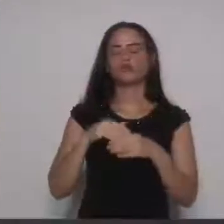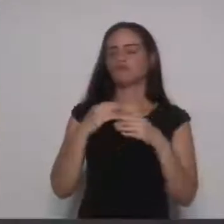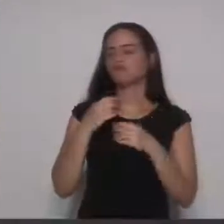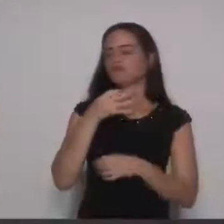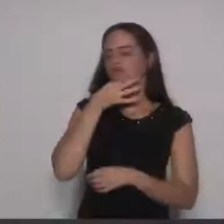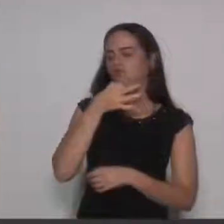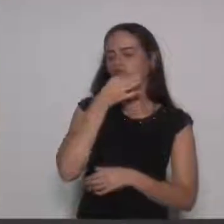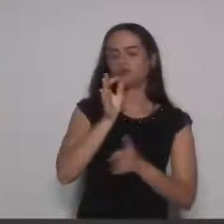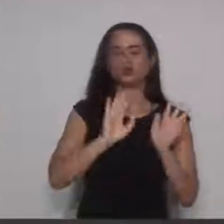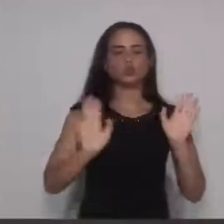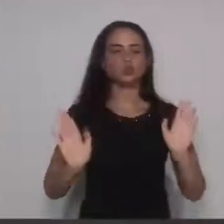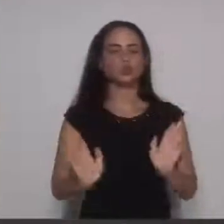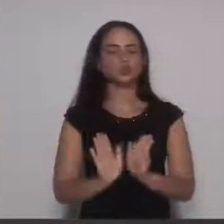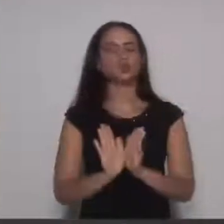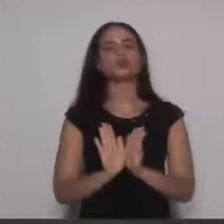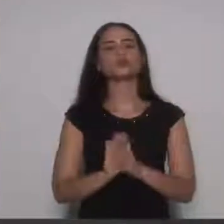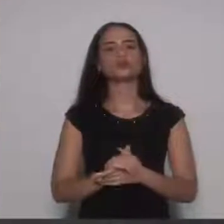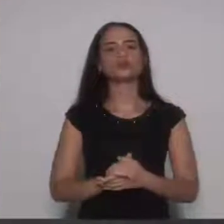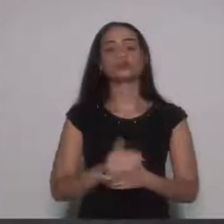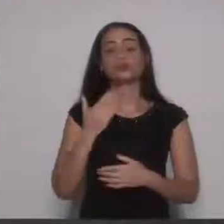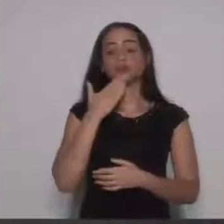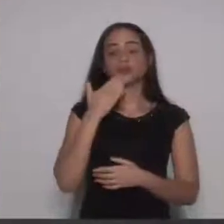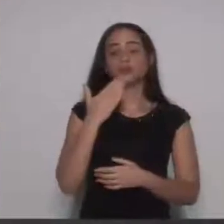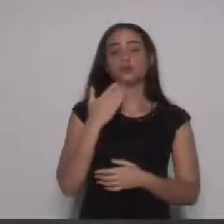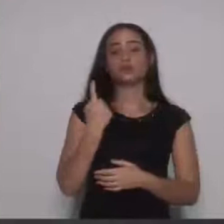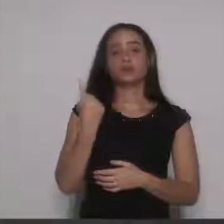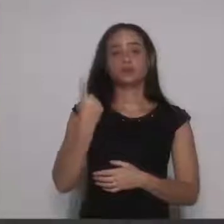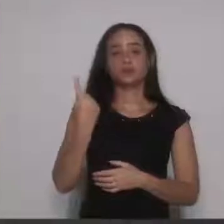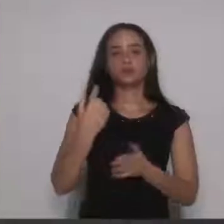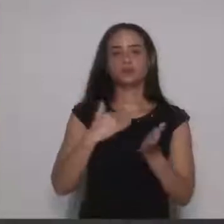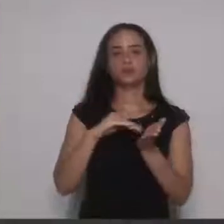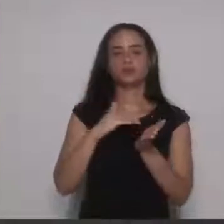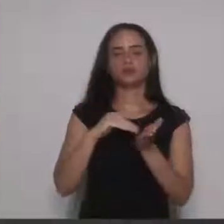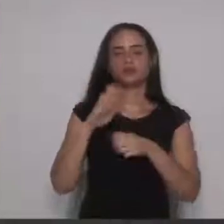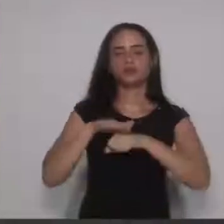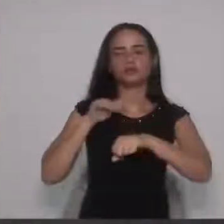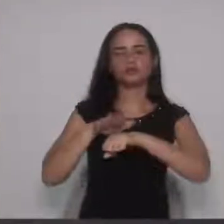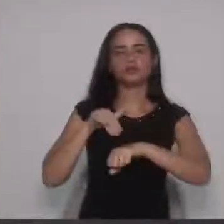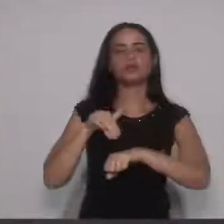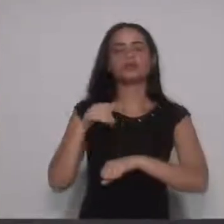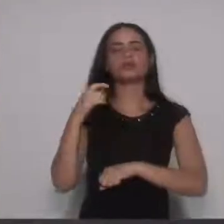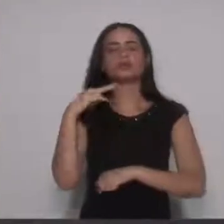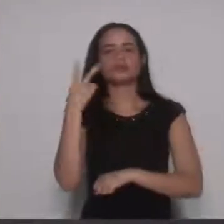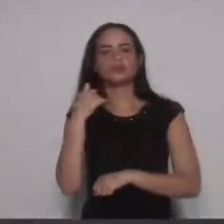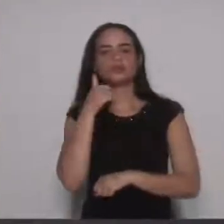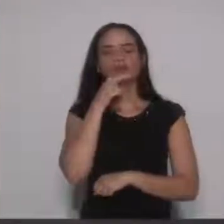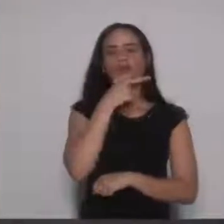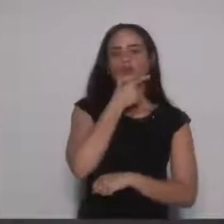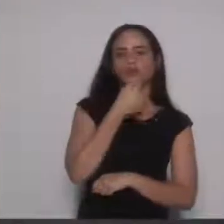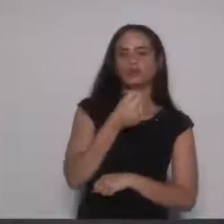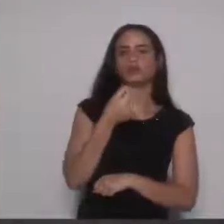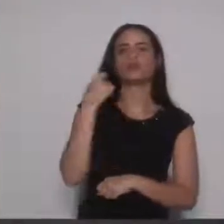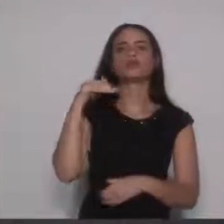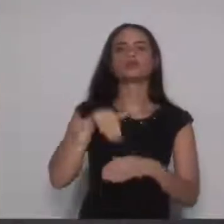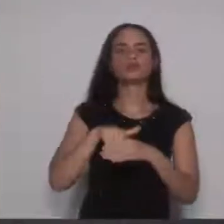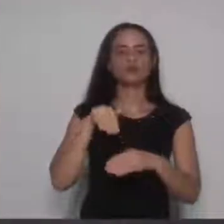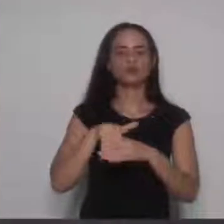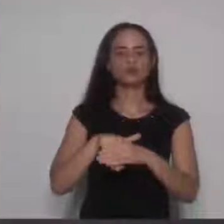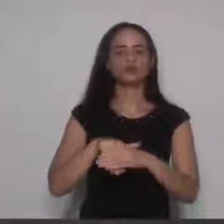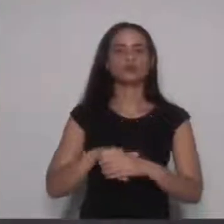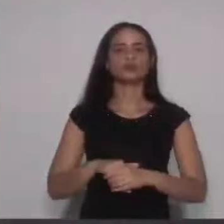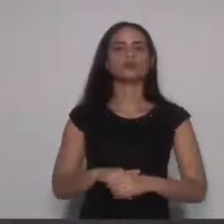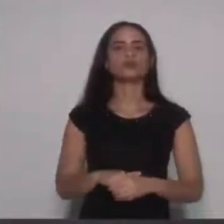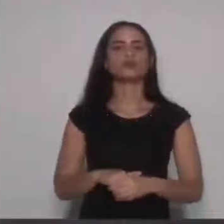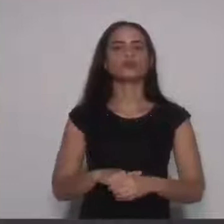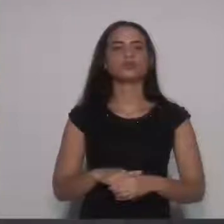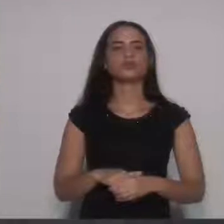manifestação de lideranças, solicito ao primeiro secretário que proceda a chamada dos vereadores. Vereadores, para votação nominal.